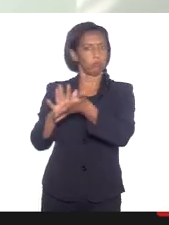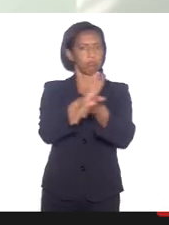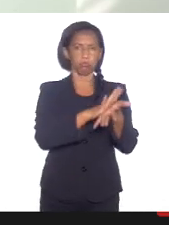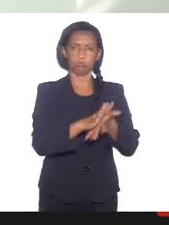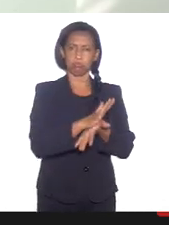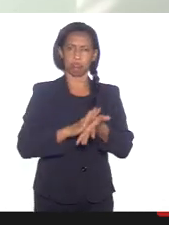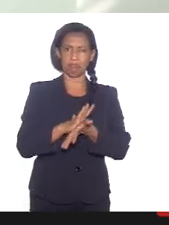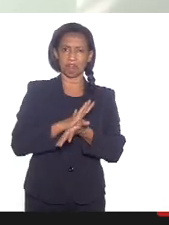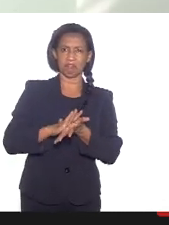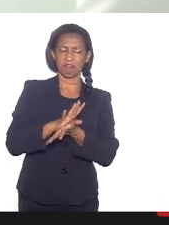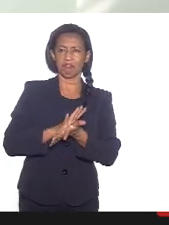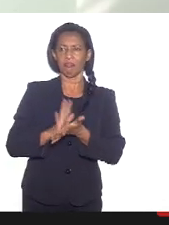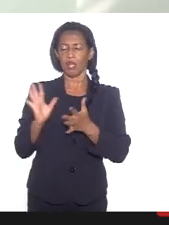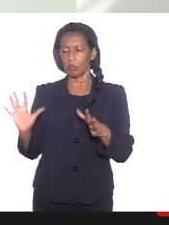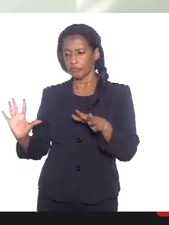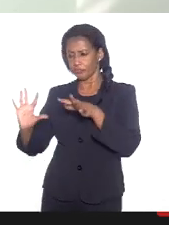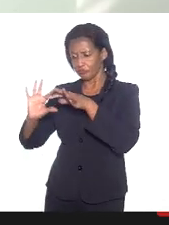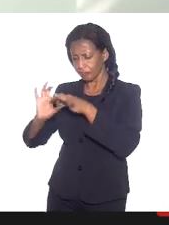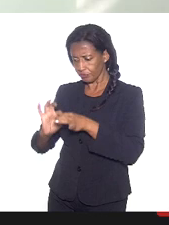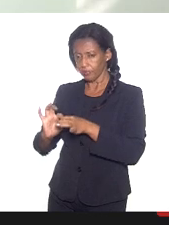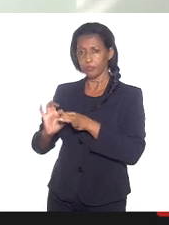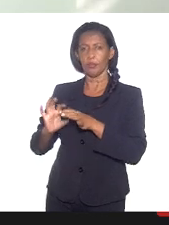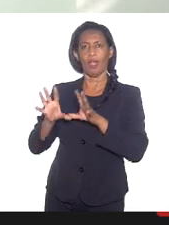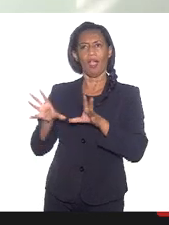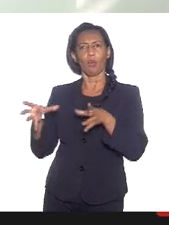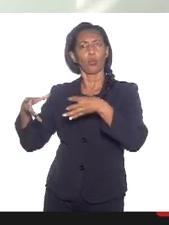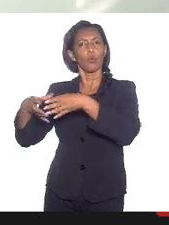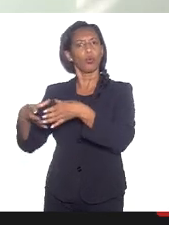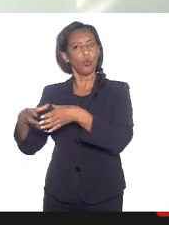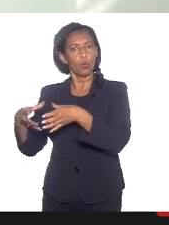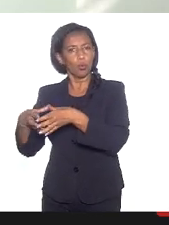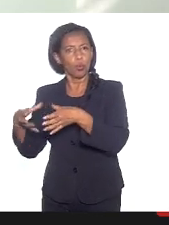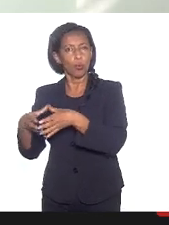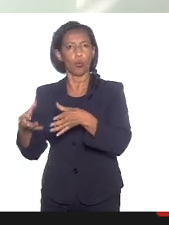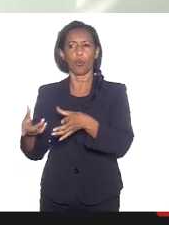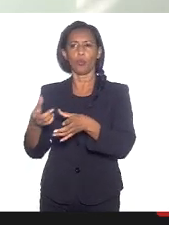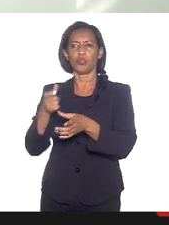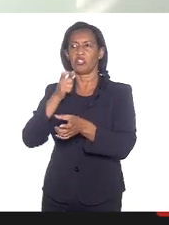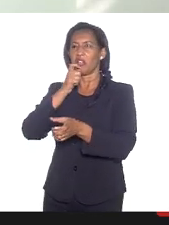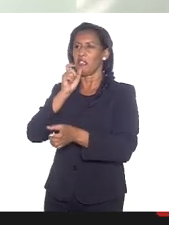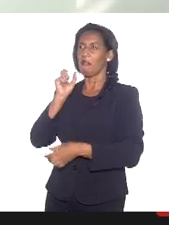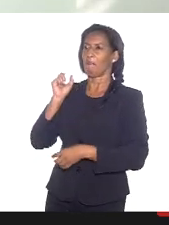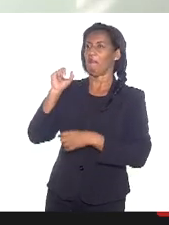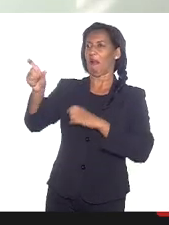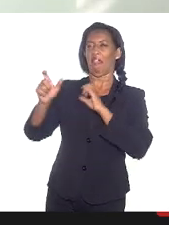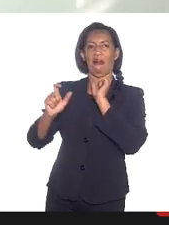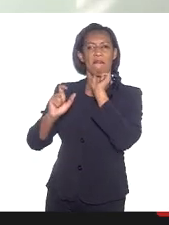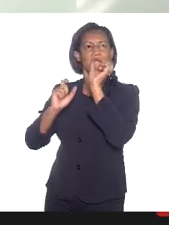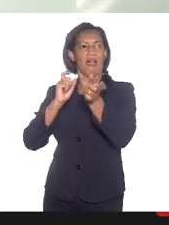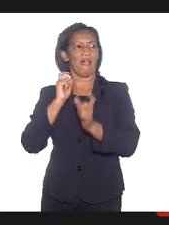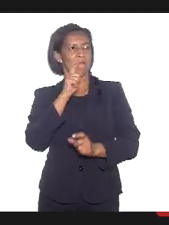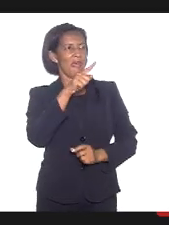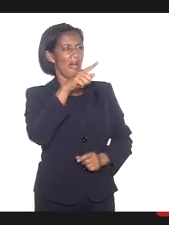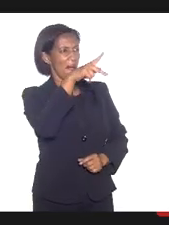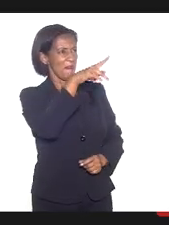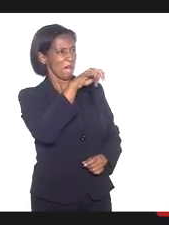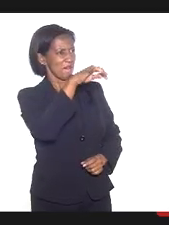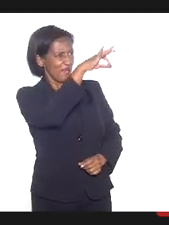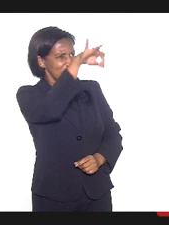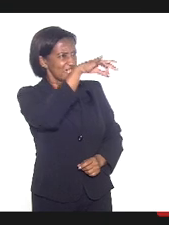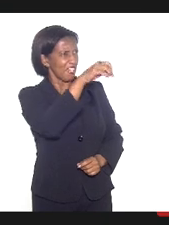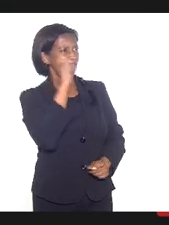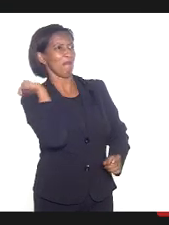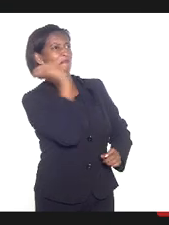me associei às vezes a grupos que façavam, xingavam padres, xingavam pai de santo, xingavam...